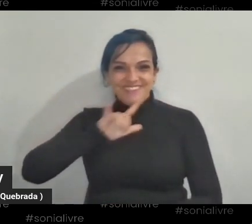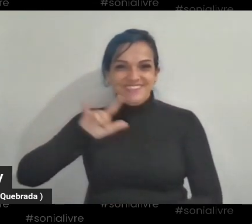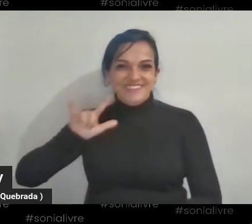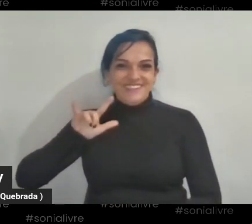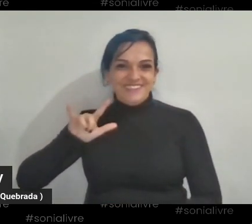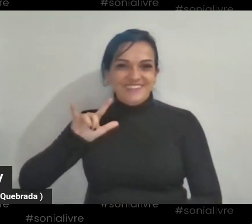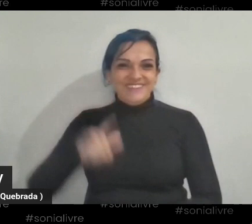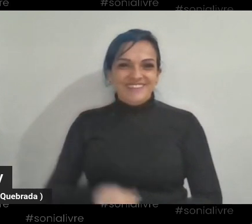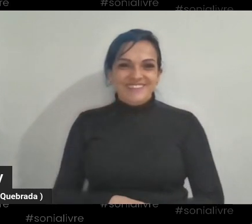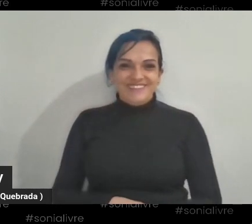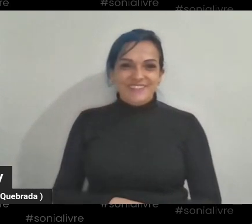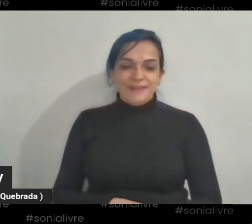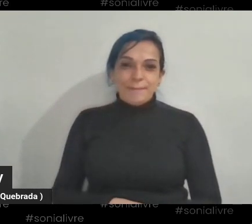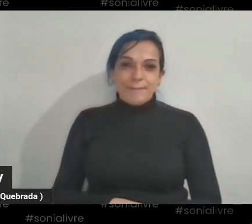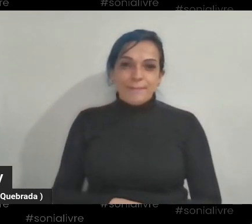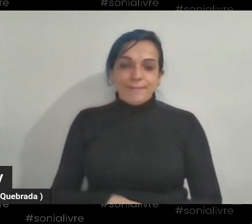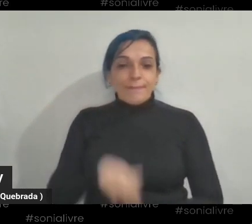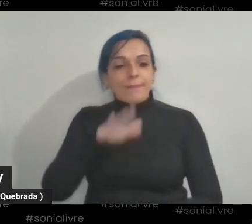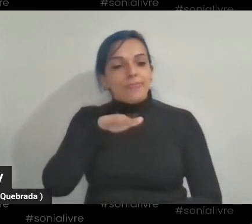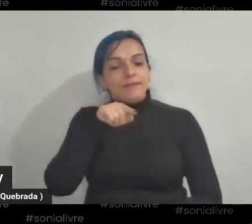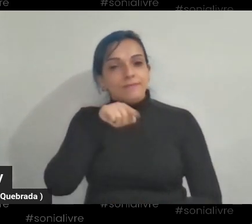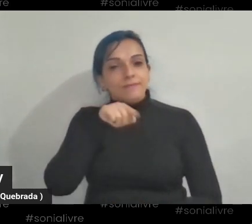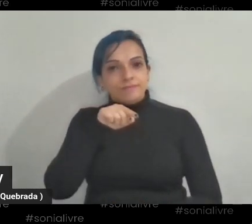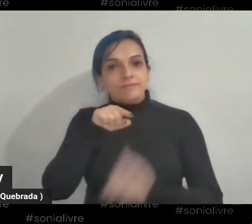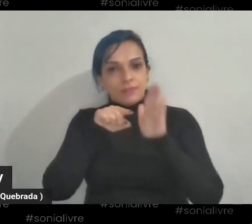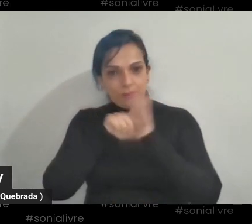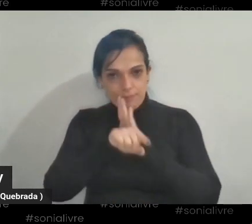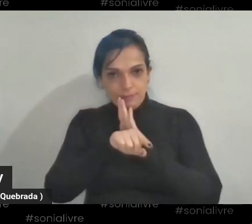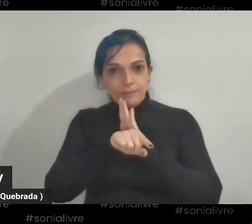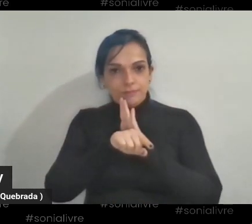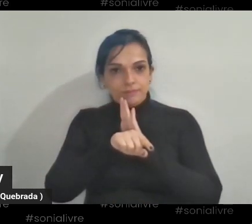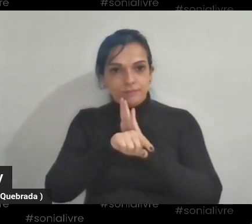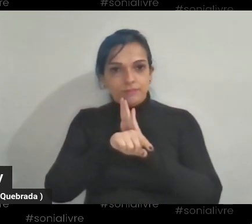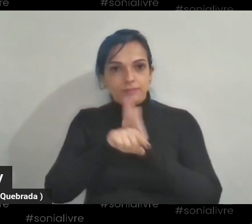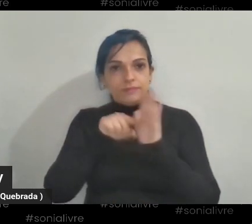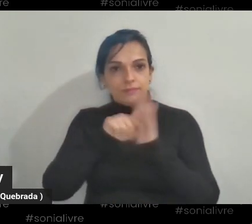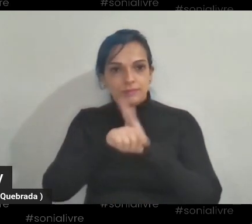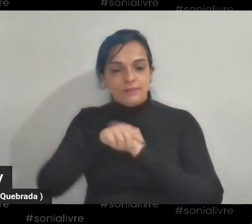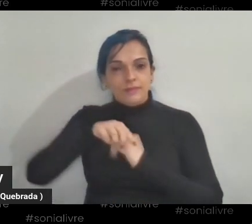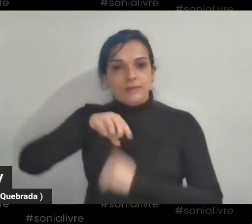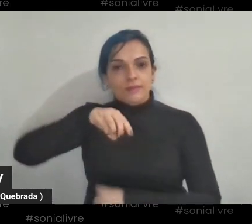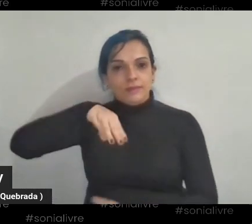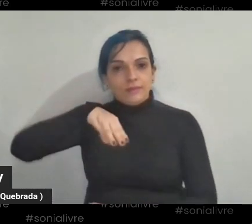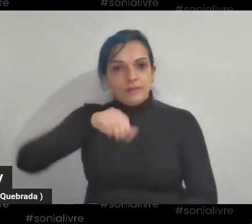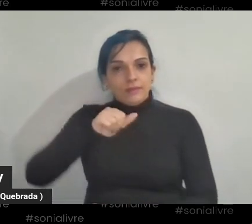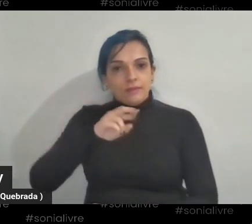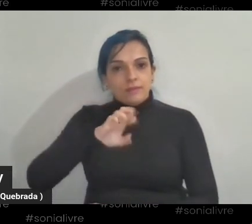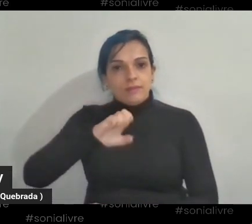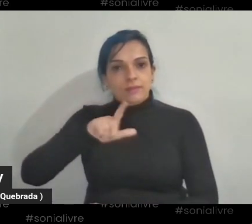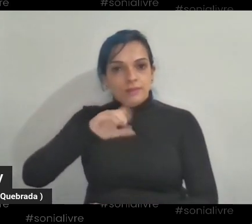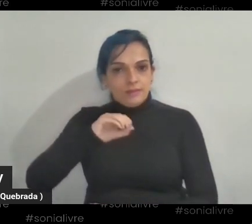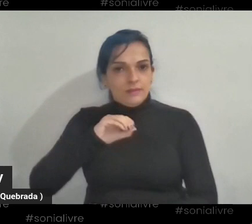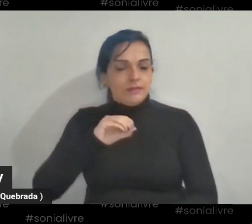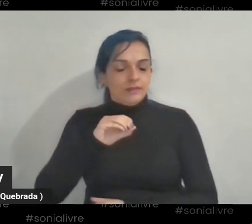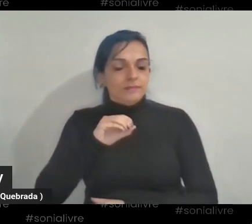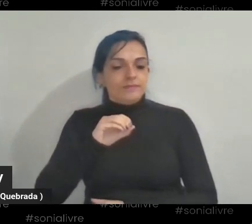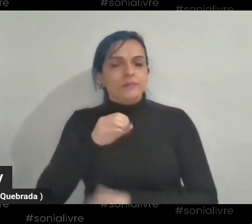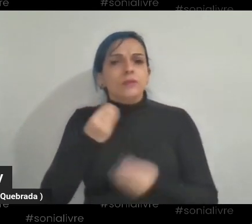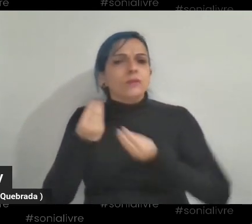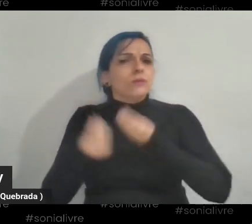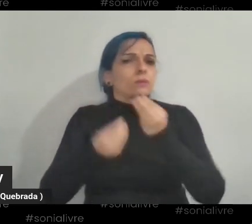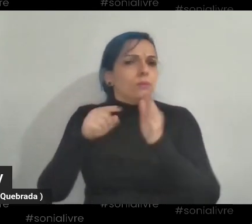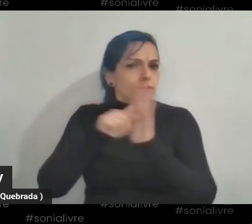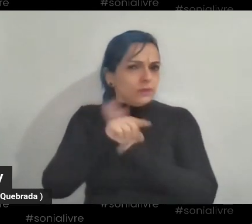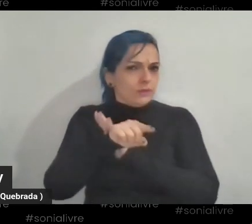Marta, você, como é que foi quando vocês souberam que